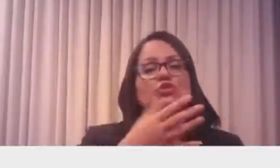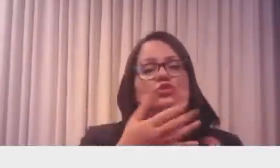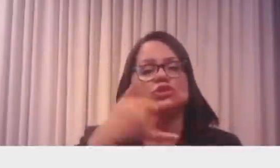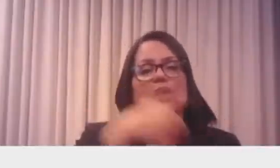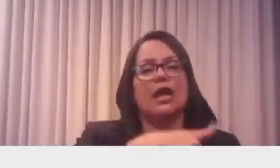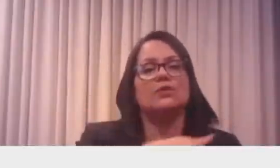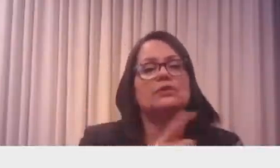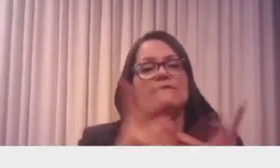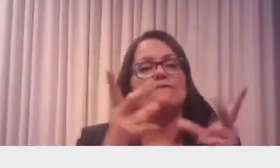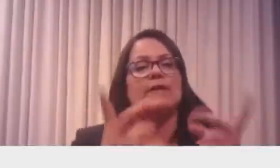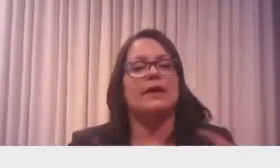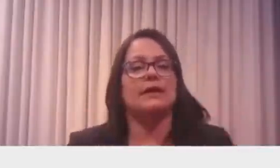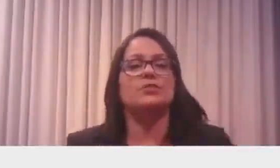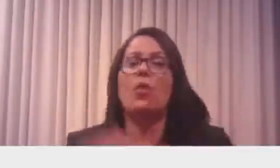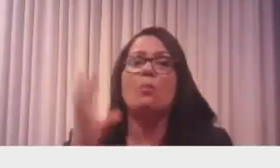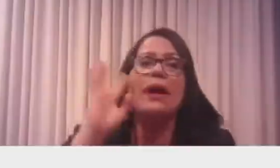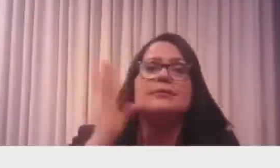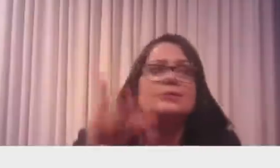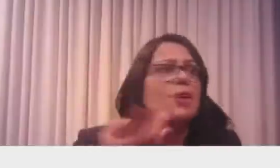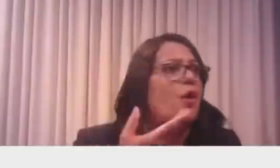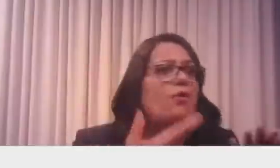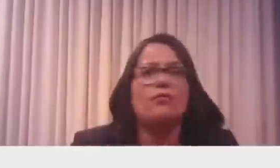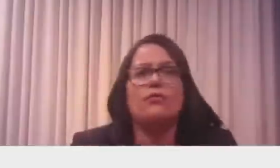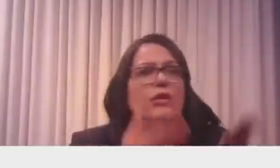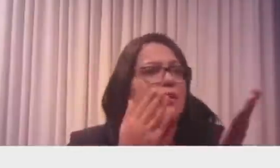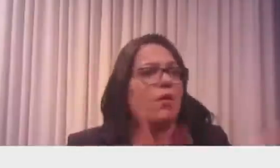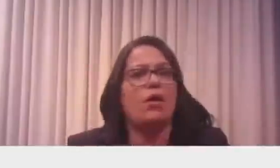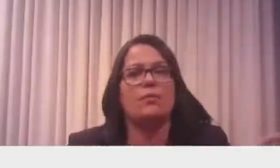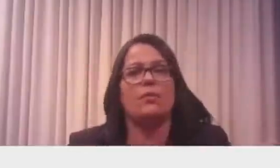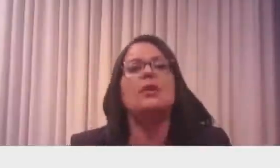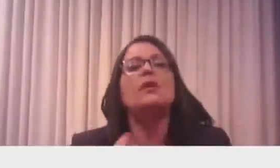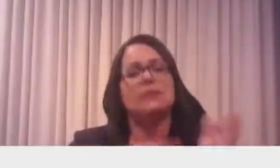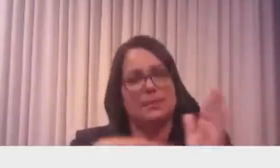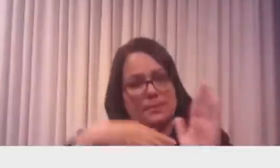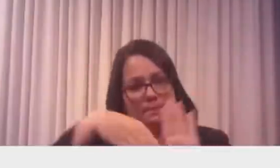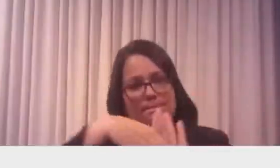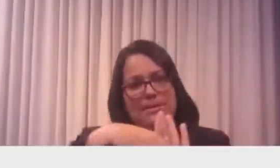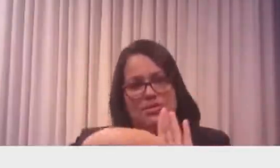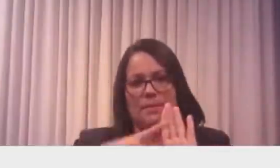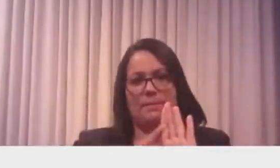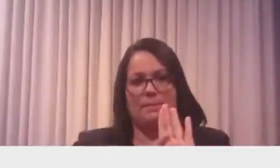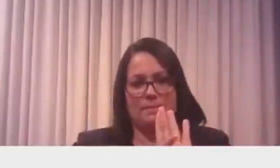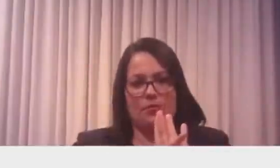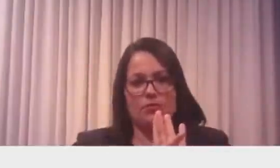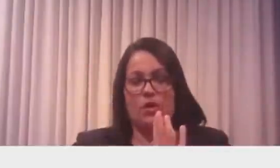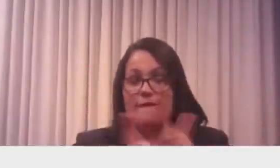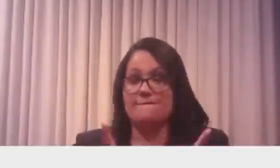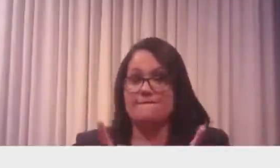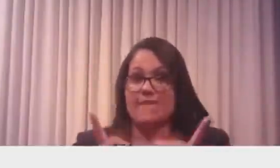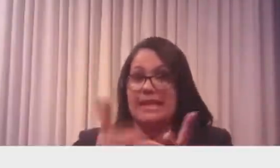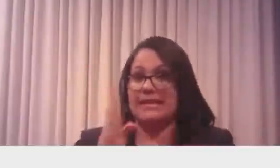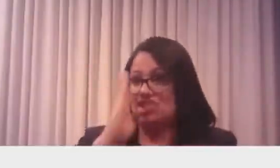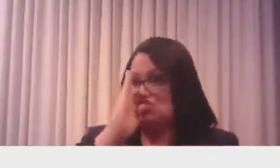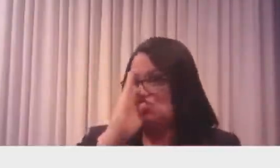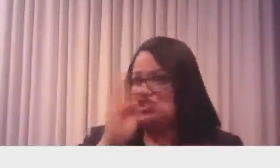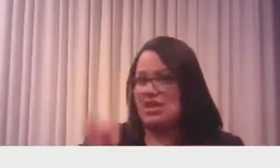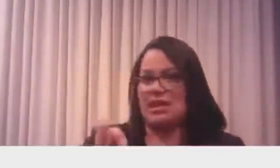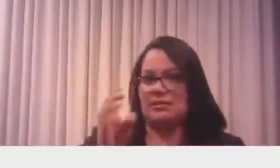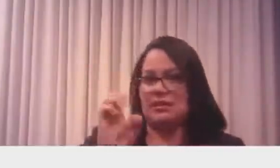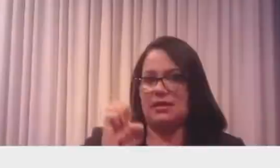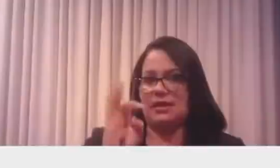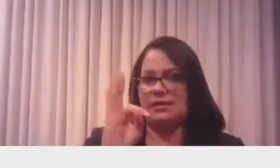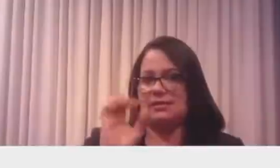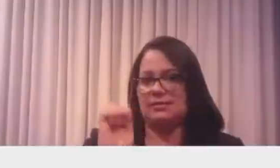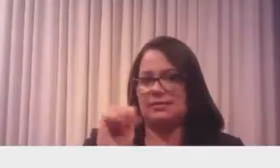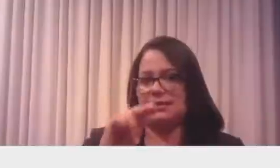ou não. E como é se resolve isso aí? Temos uma medida provisória para a venda direta do etanol. O que